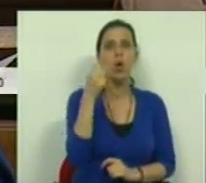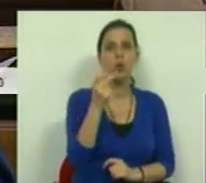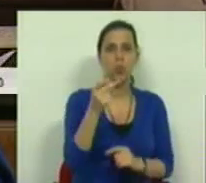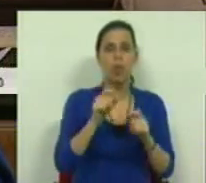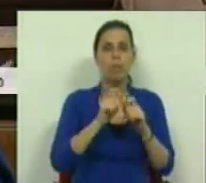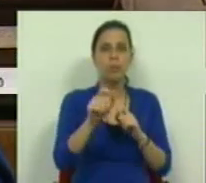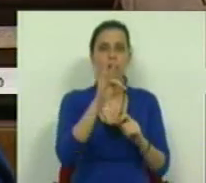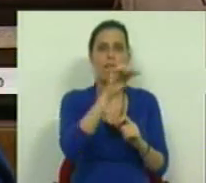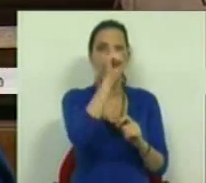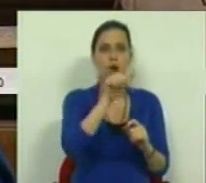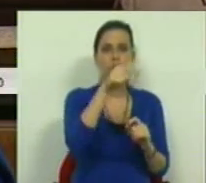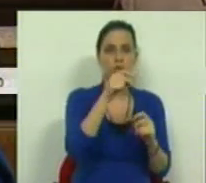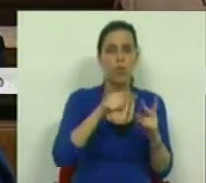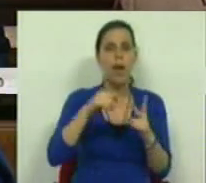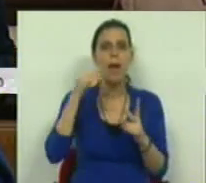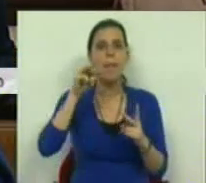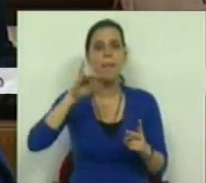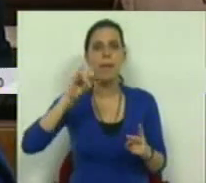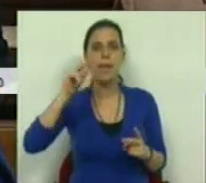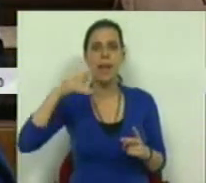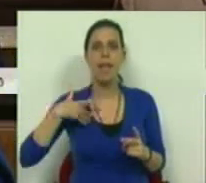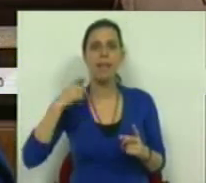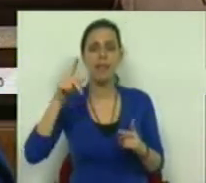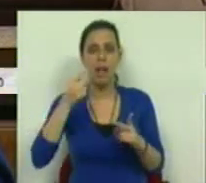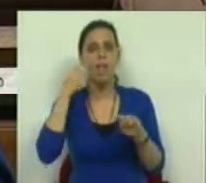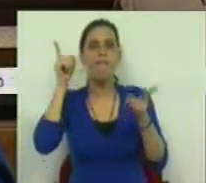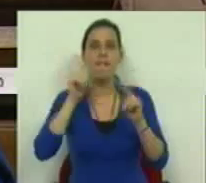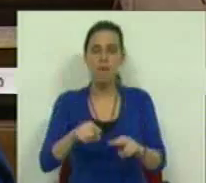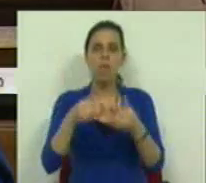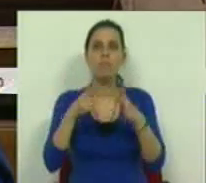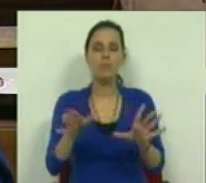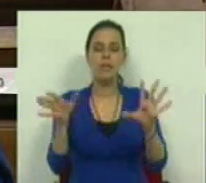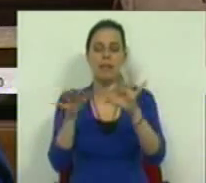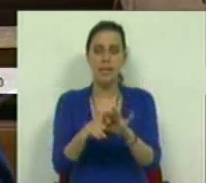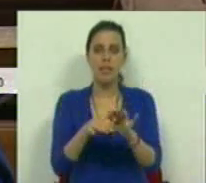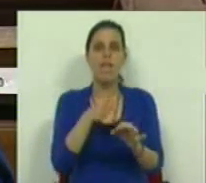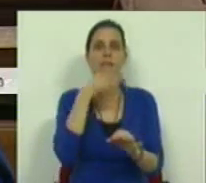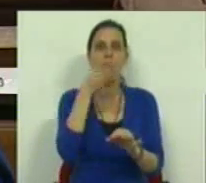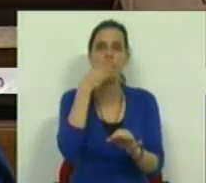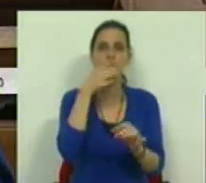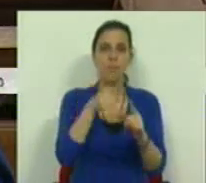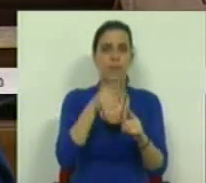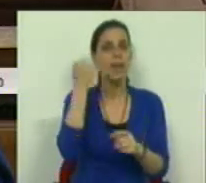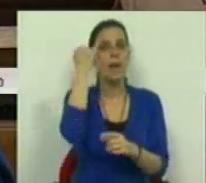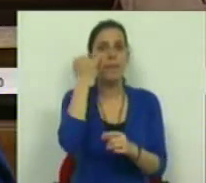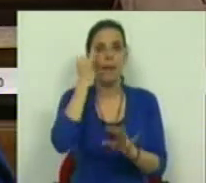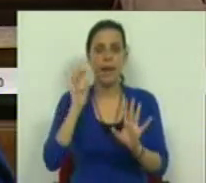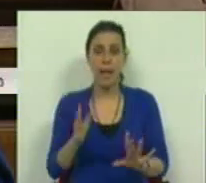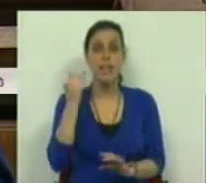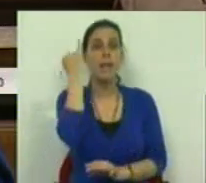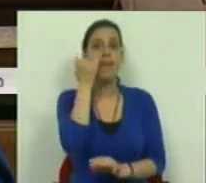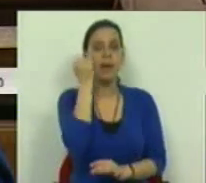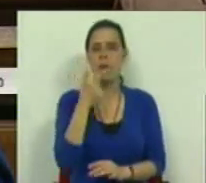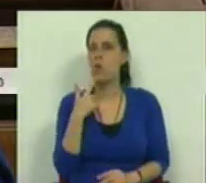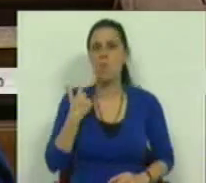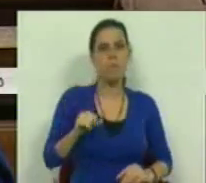no Troço de Foz Tua e Mirandela e que seja reabilitada a ligação ferroviária à Bragança. Bragança